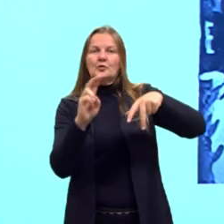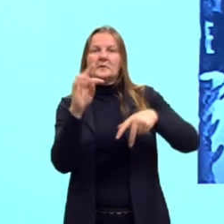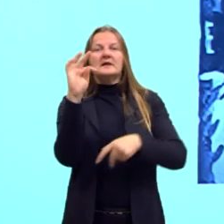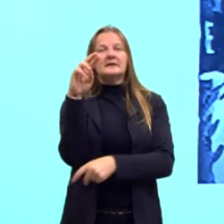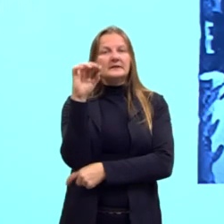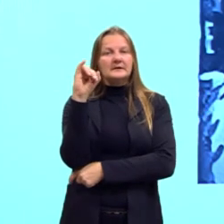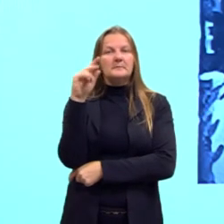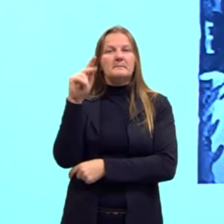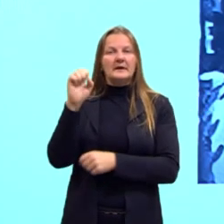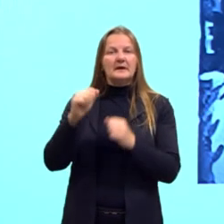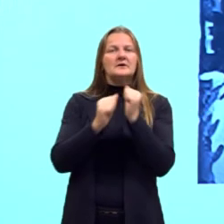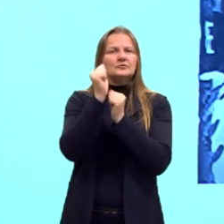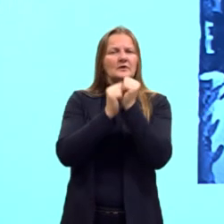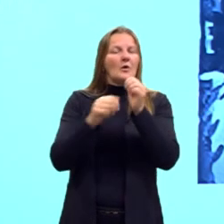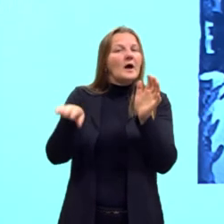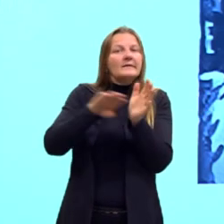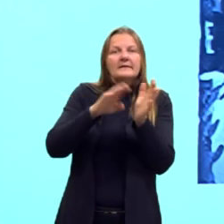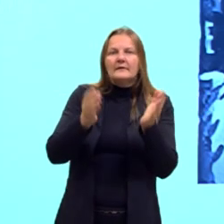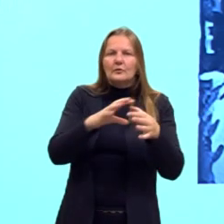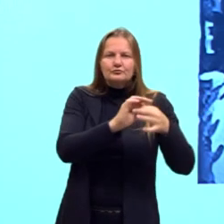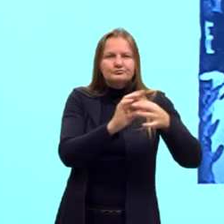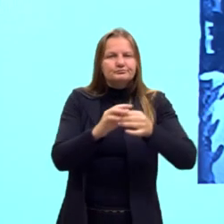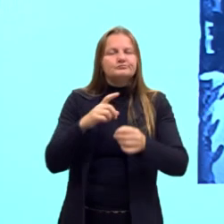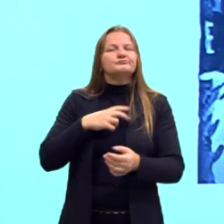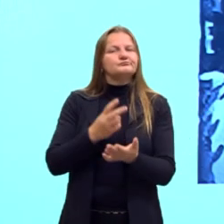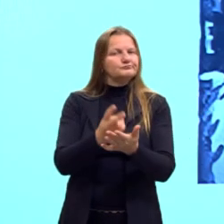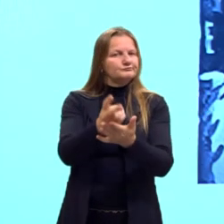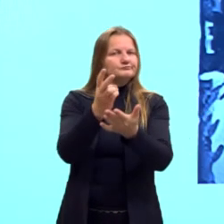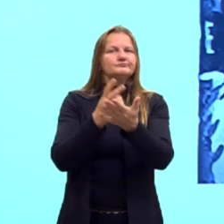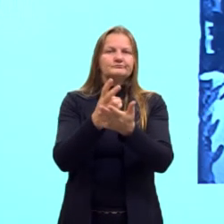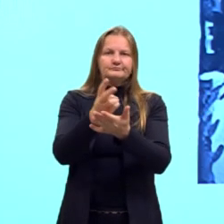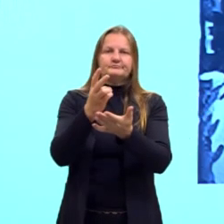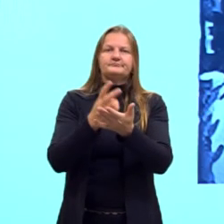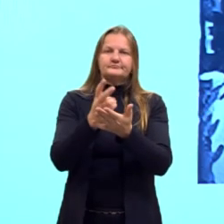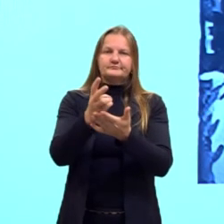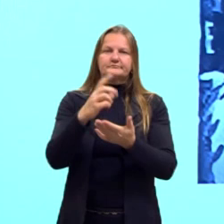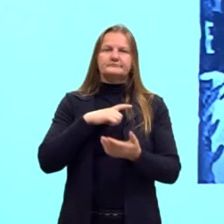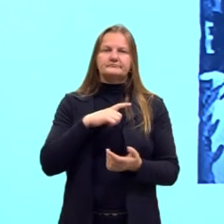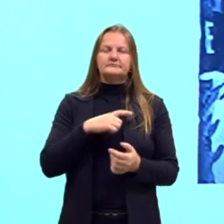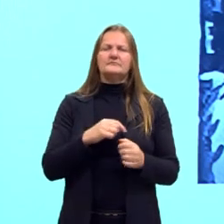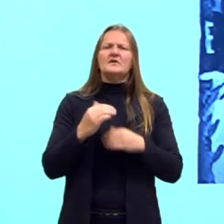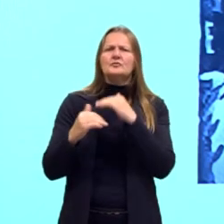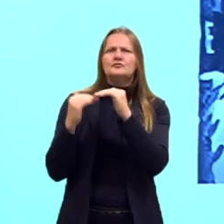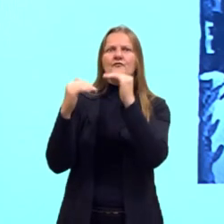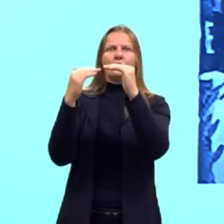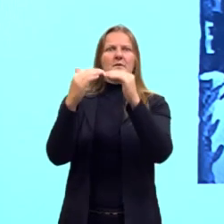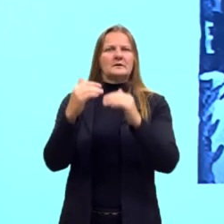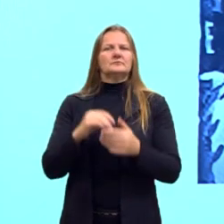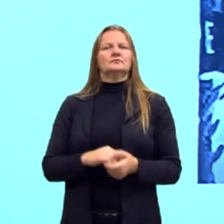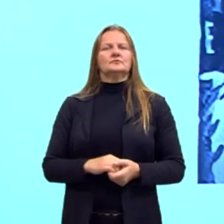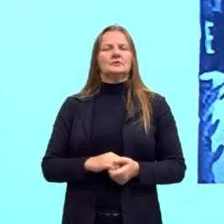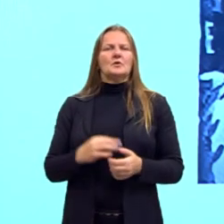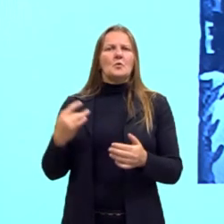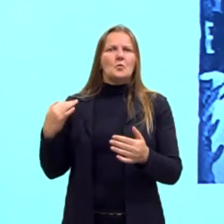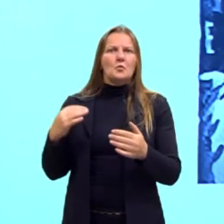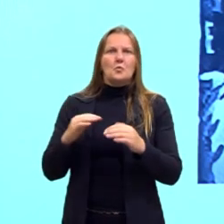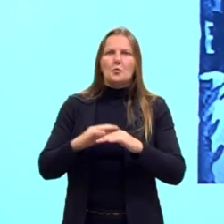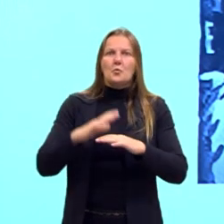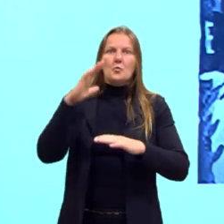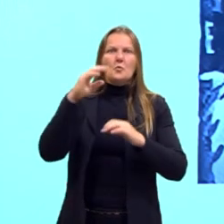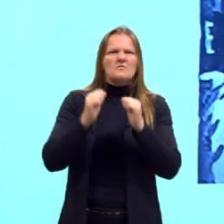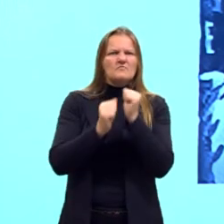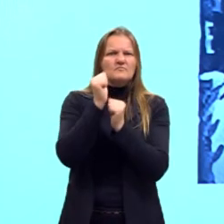E dura até os dias de hoje essa questão aí relacionada a isso, né? Então, grande desenvolvimento, crescimento industrial,